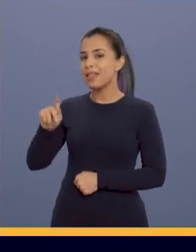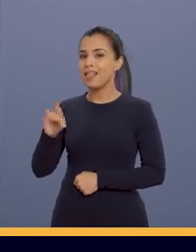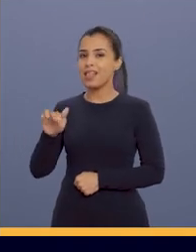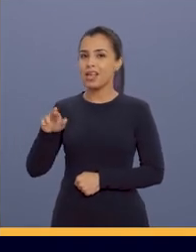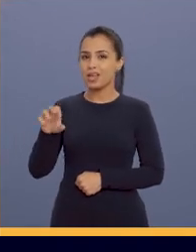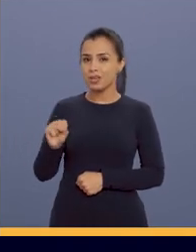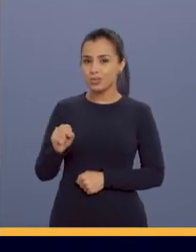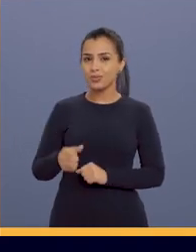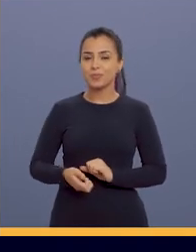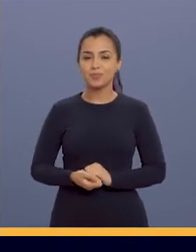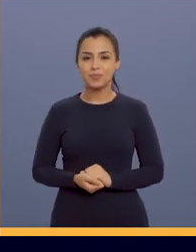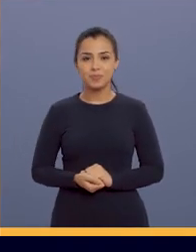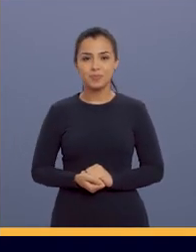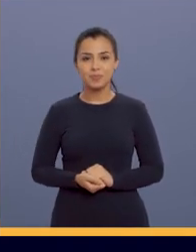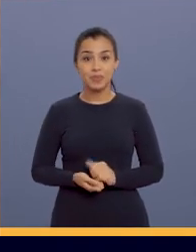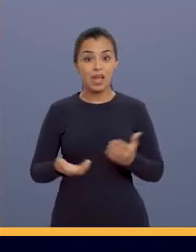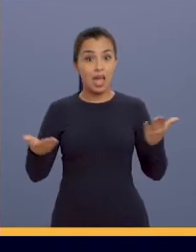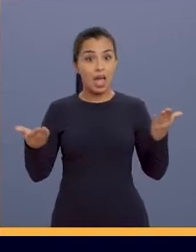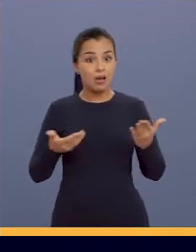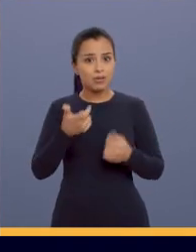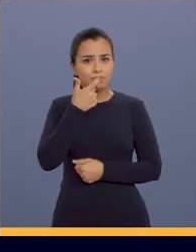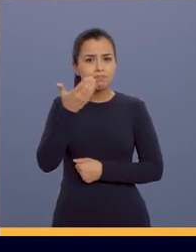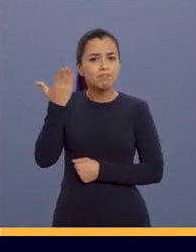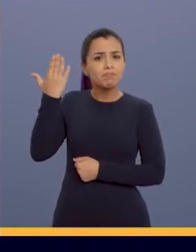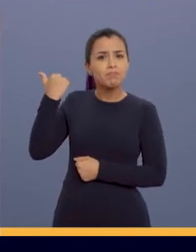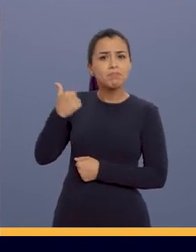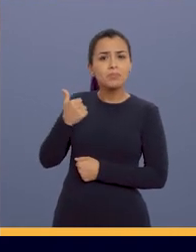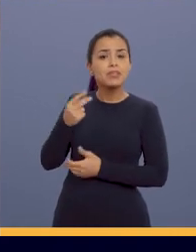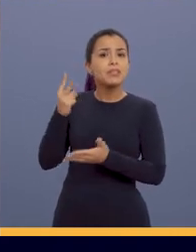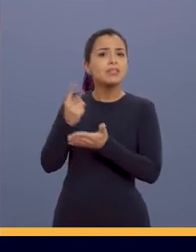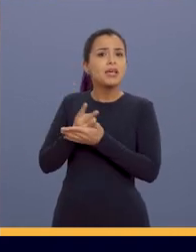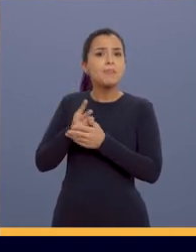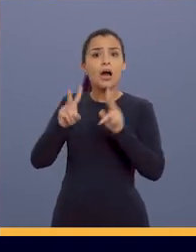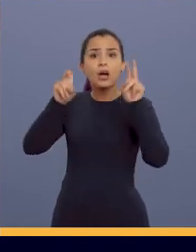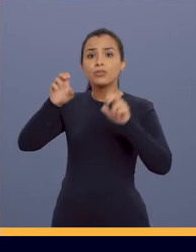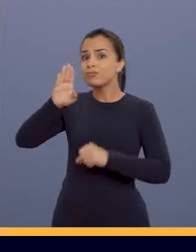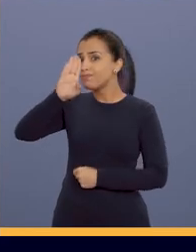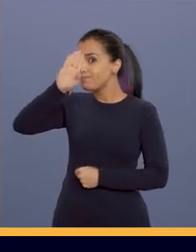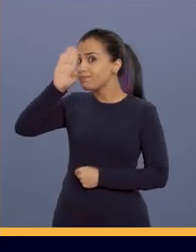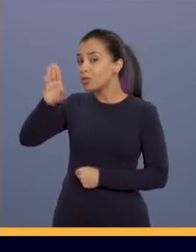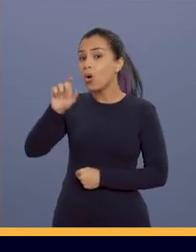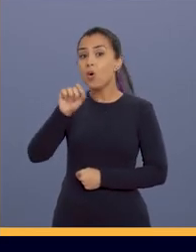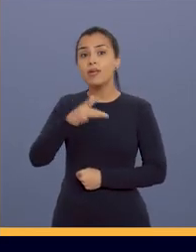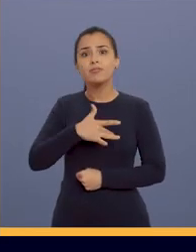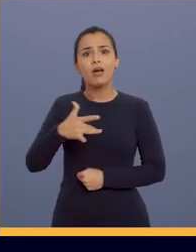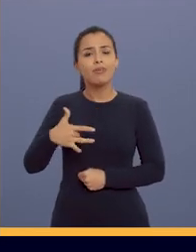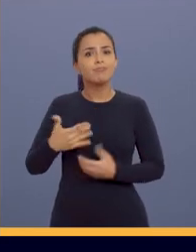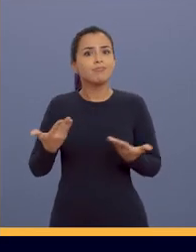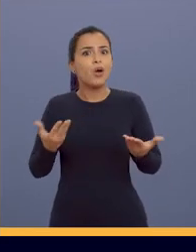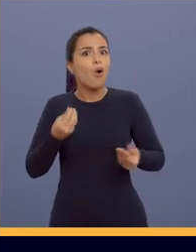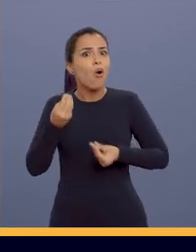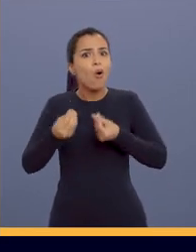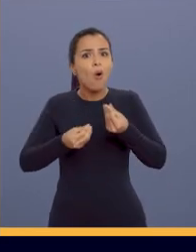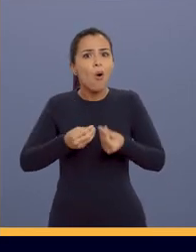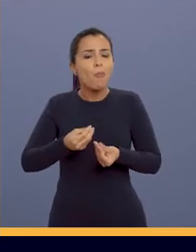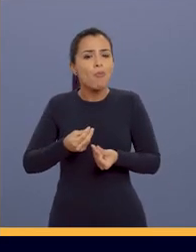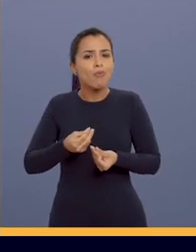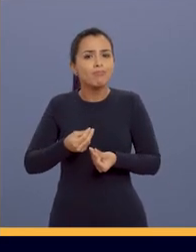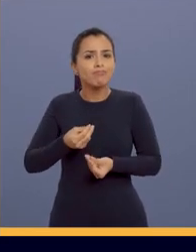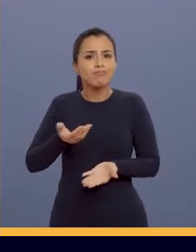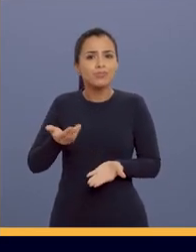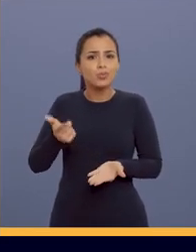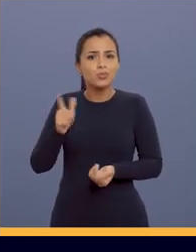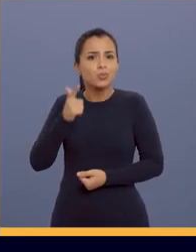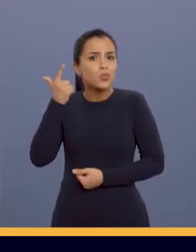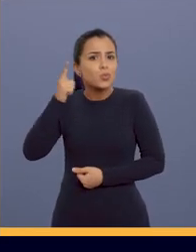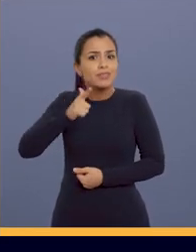parelheiros. O assunto nosso nesses últimos seis meses, o que foi? Saúde. Então eu falei assim, como não agradecer? E alguém